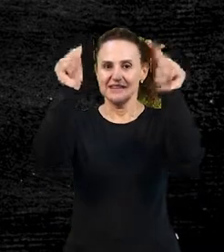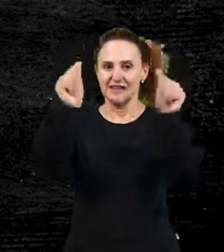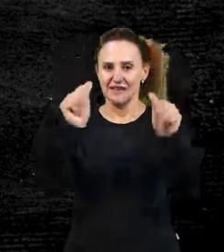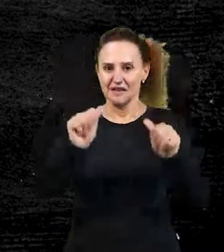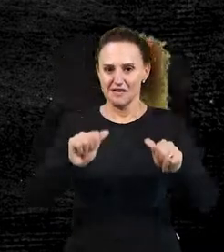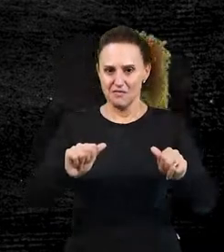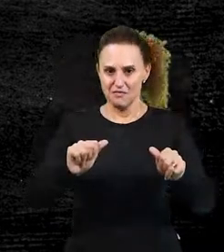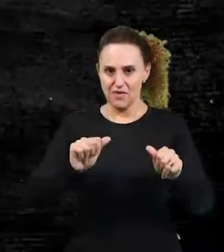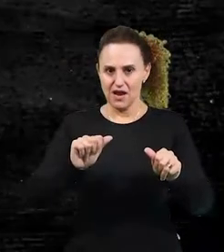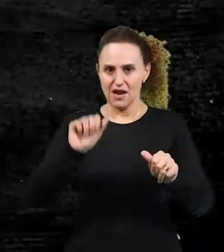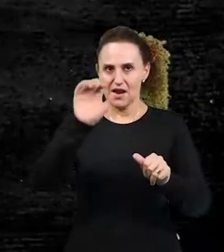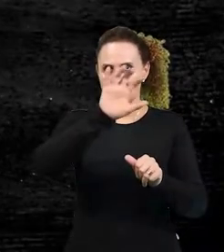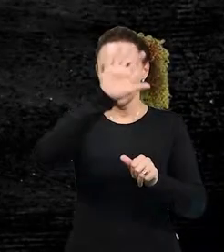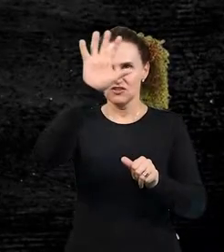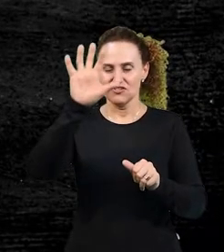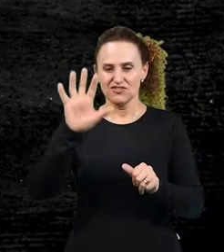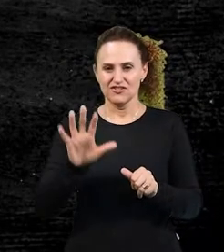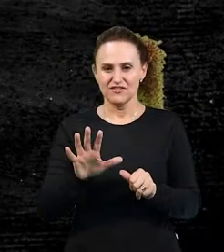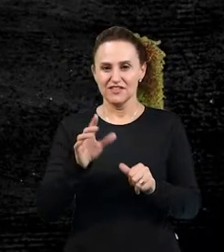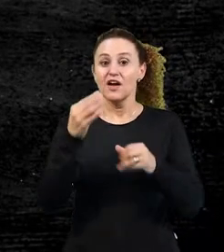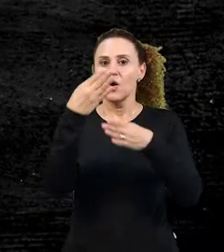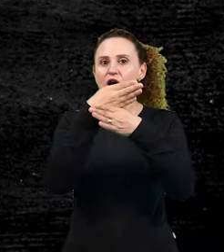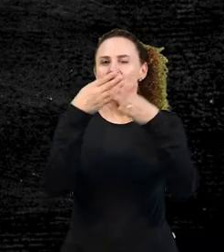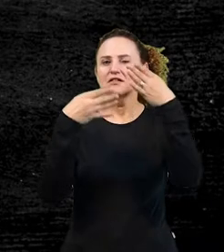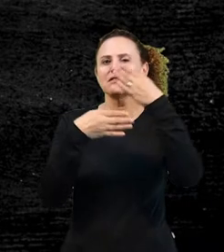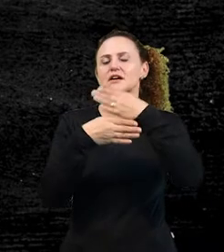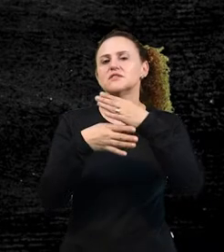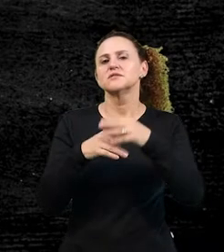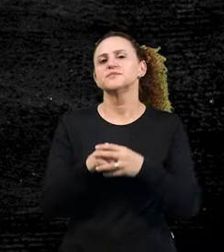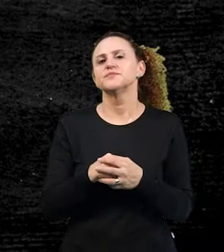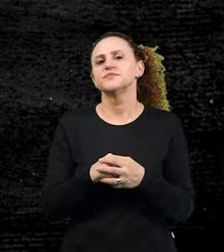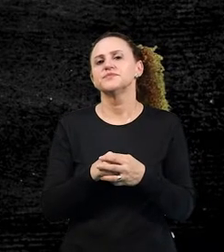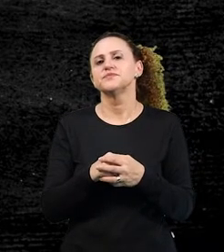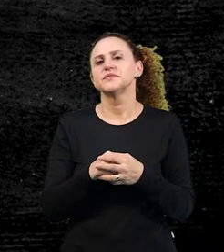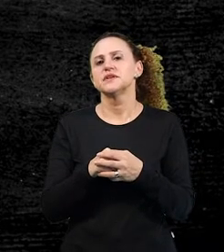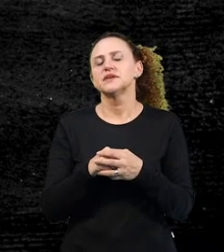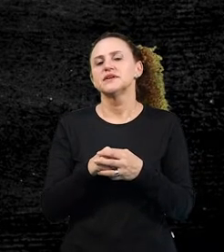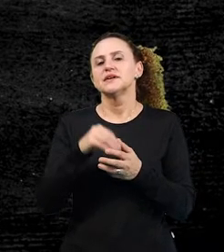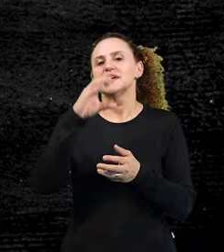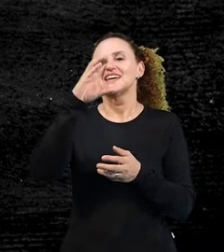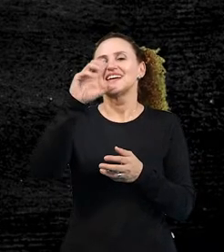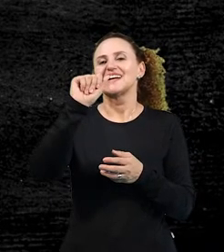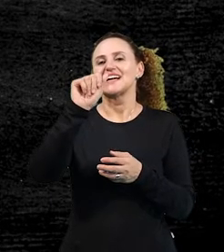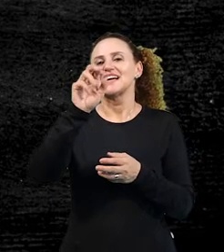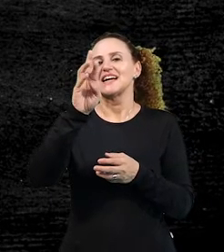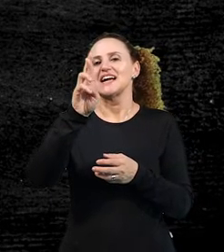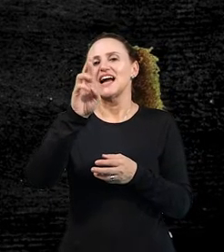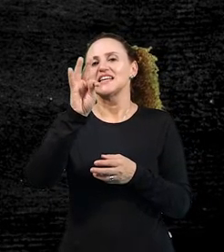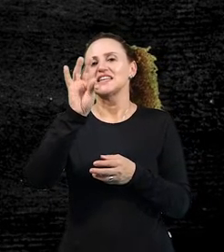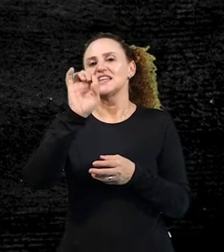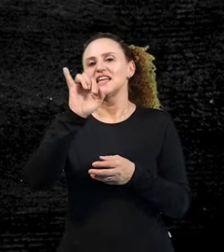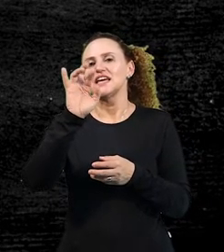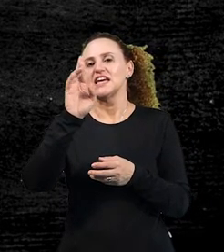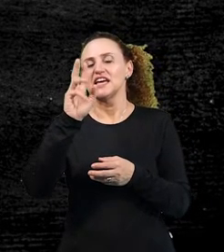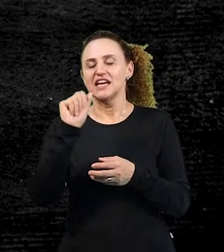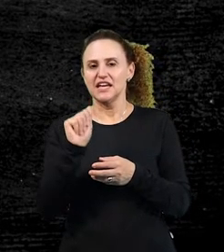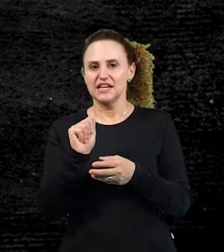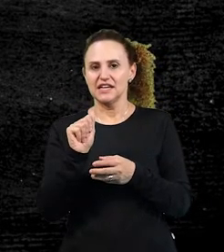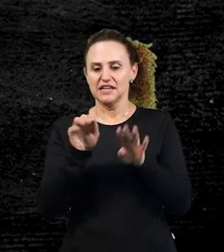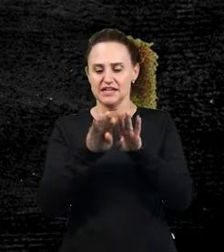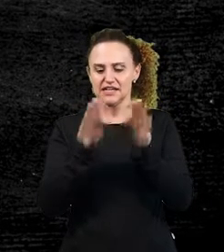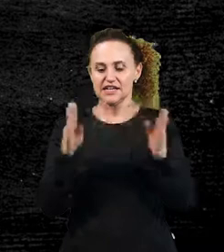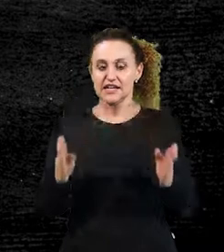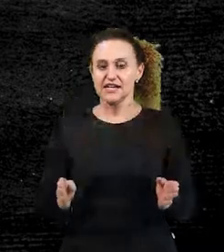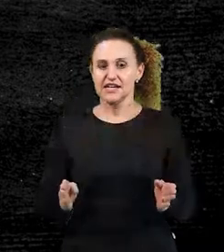imagem, você consegue entender, mas olha o que está escrito. Carteira da carteira na